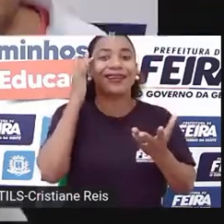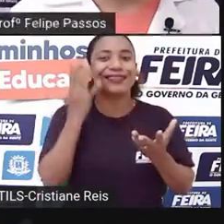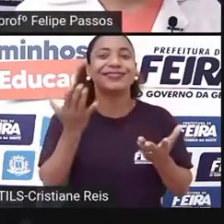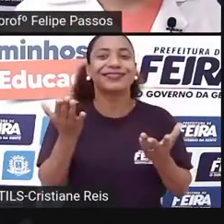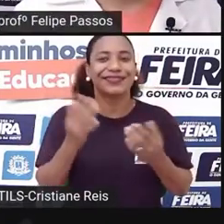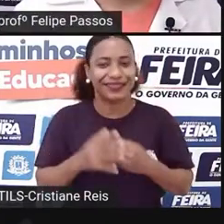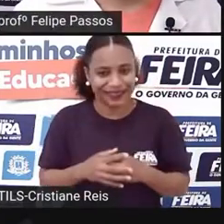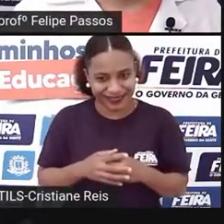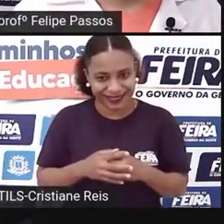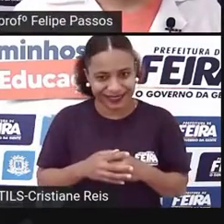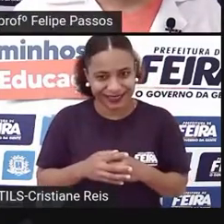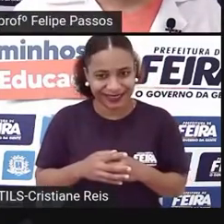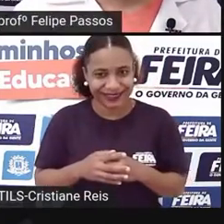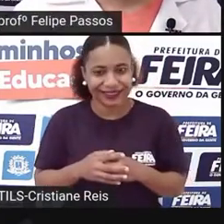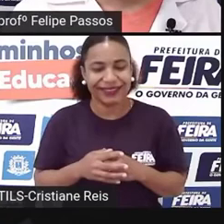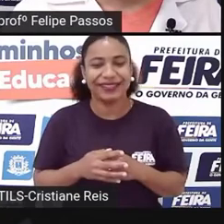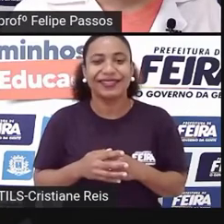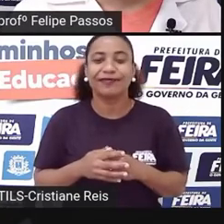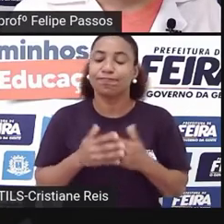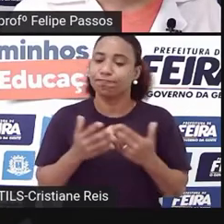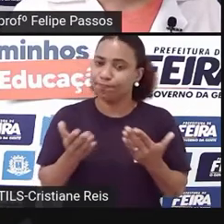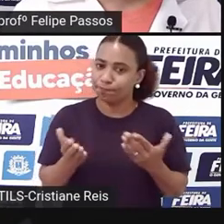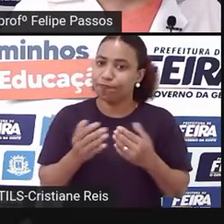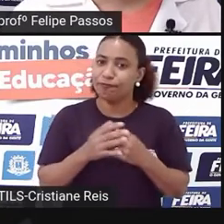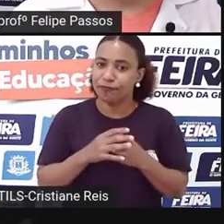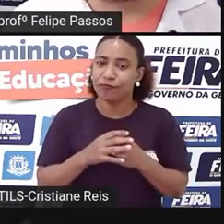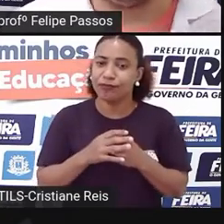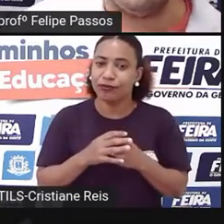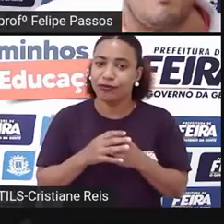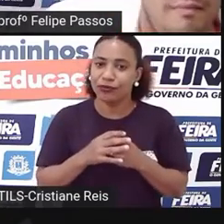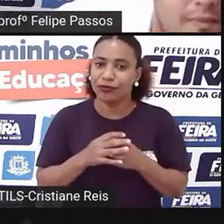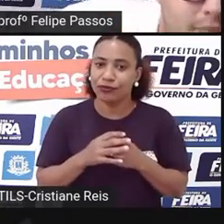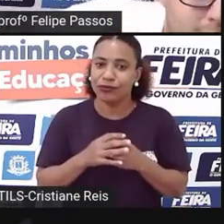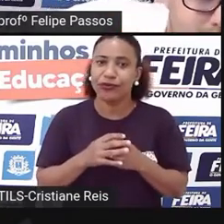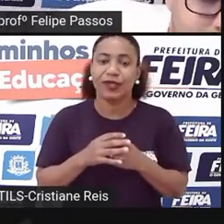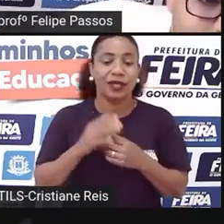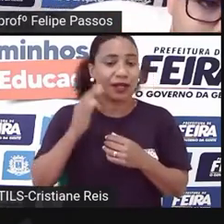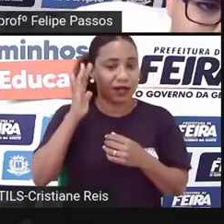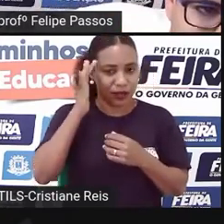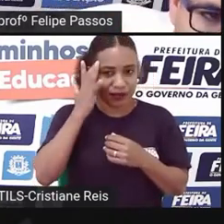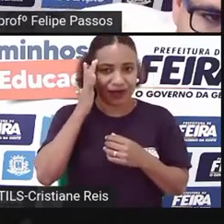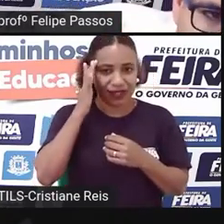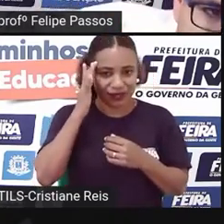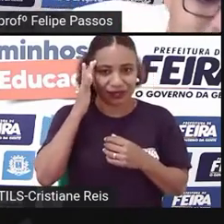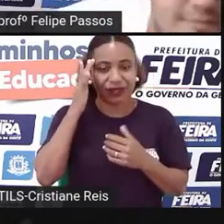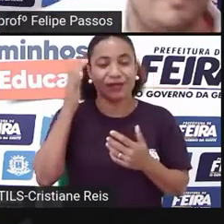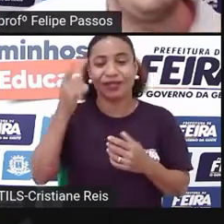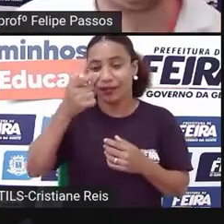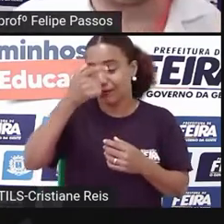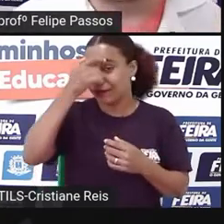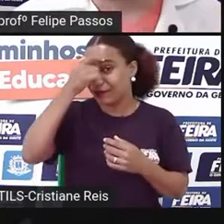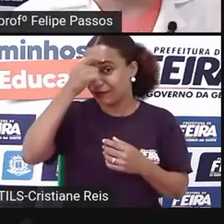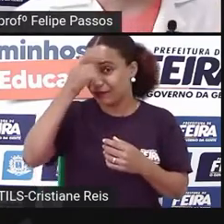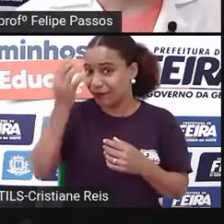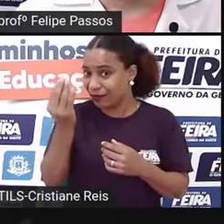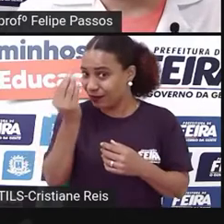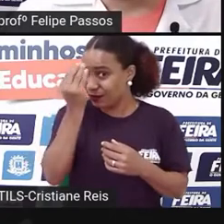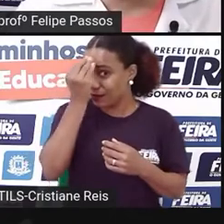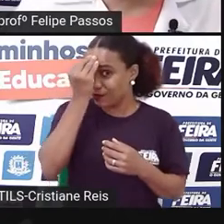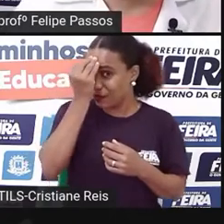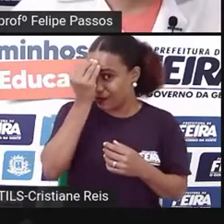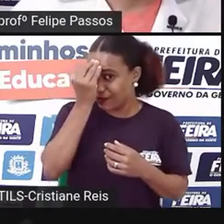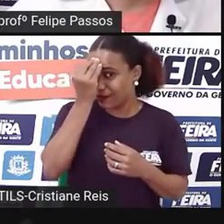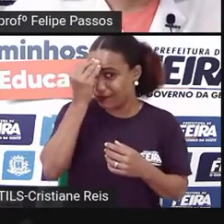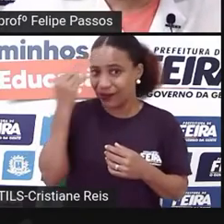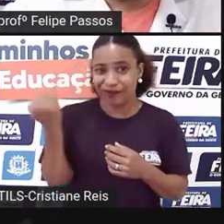Eu acho que a gente tem que ter a compreensão que é memória, então, se a gente não vai revelar,